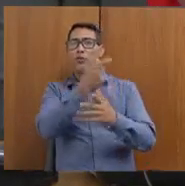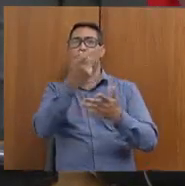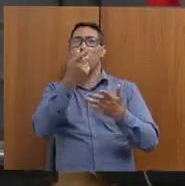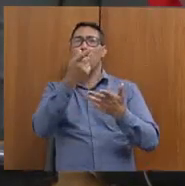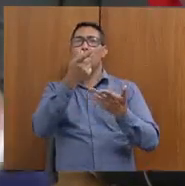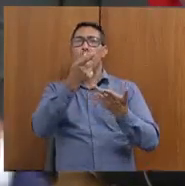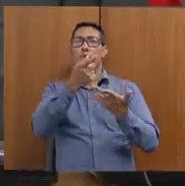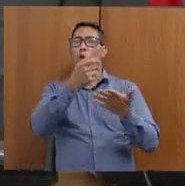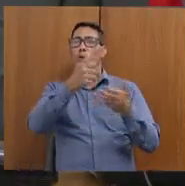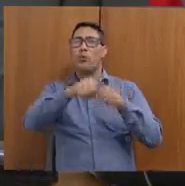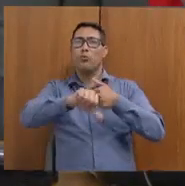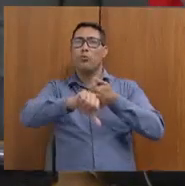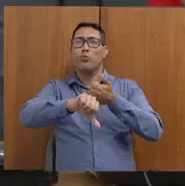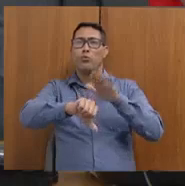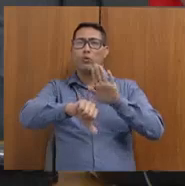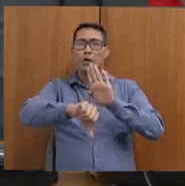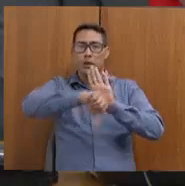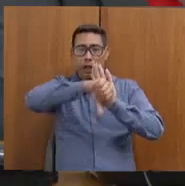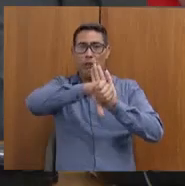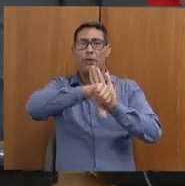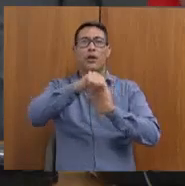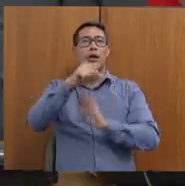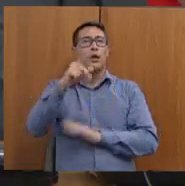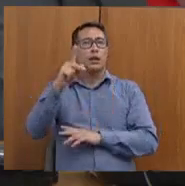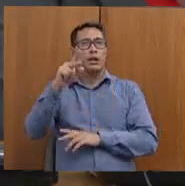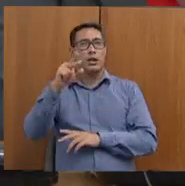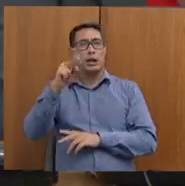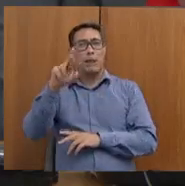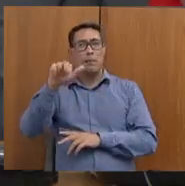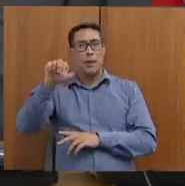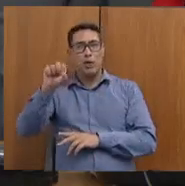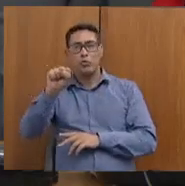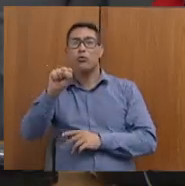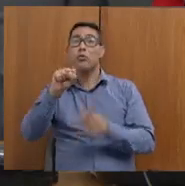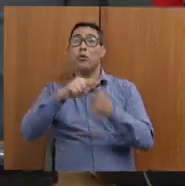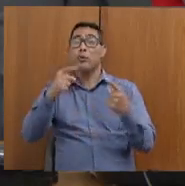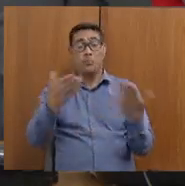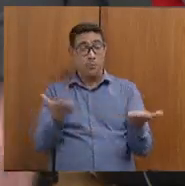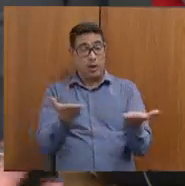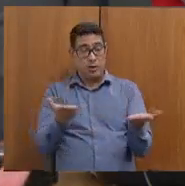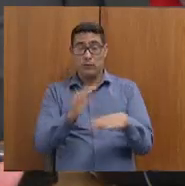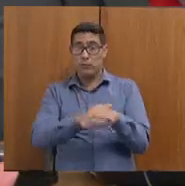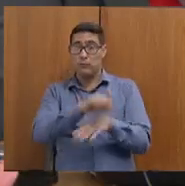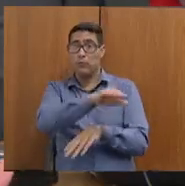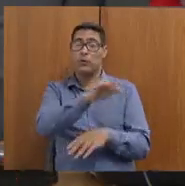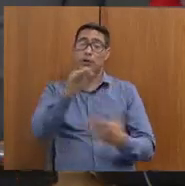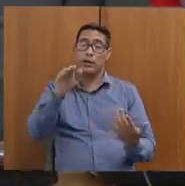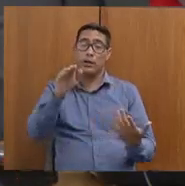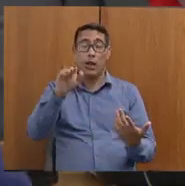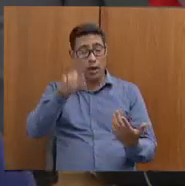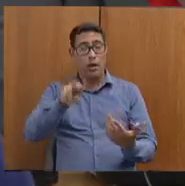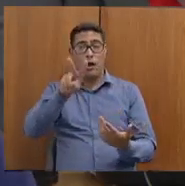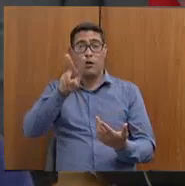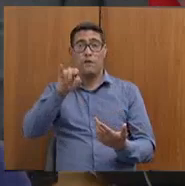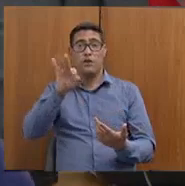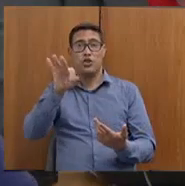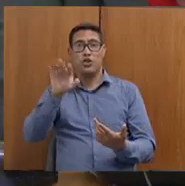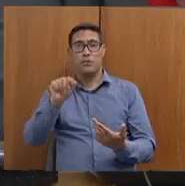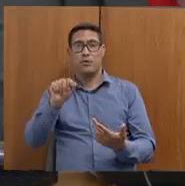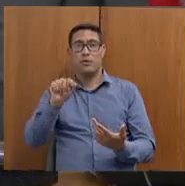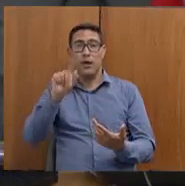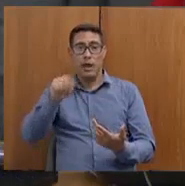ele está preso? Porque a vítima é espanhola, agora a vítima é brasileira, é o Vinícius Júnior, ninguém fez nada, os jogos